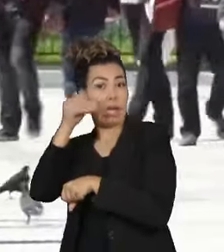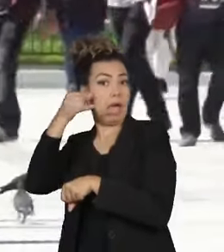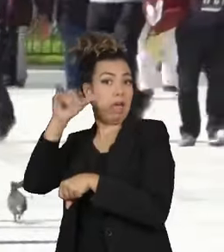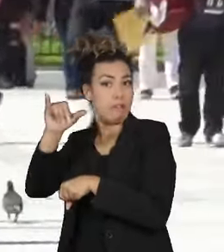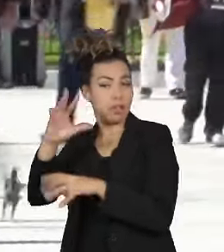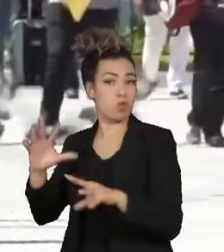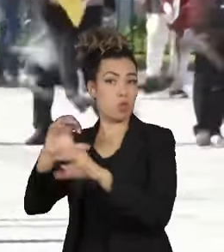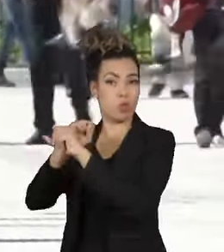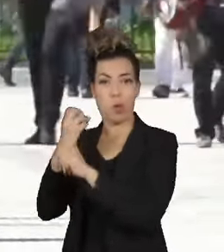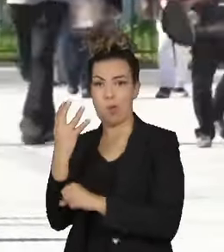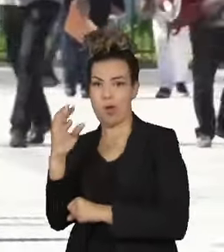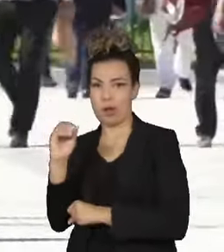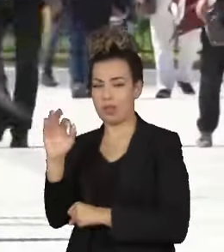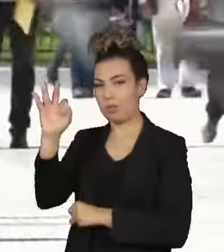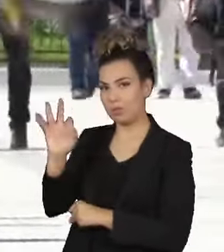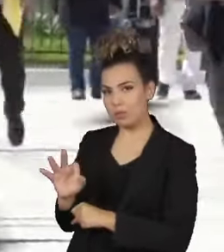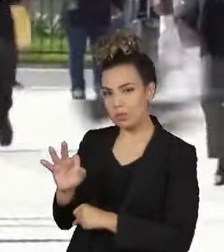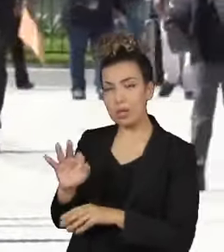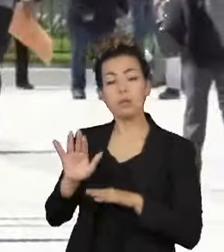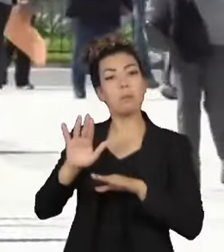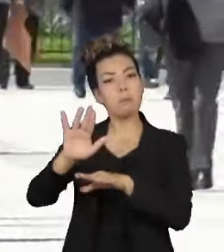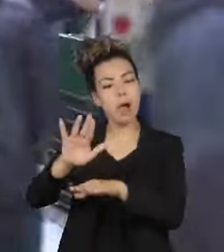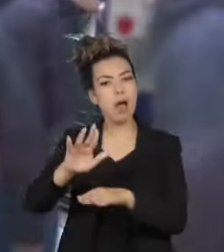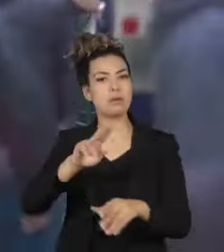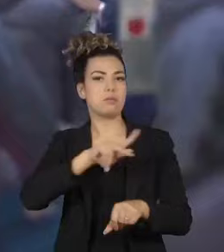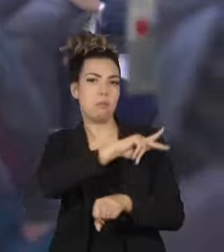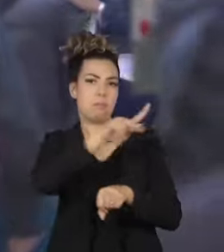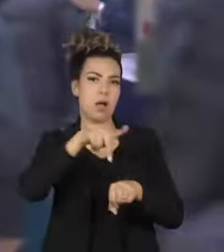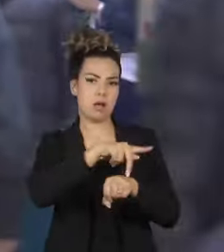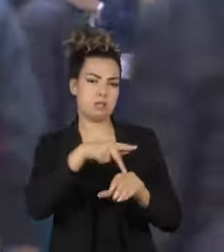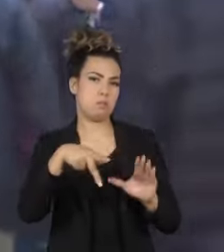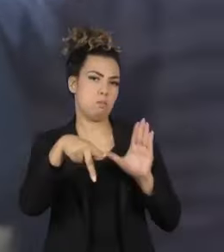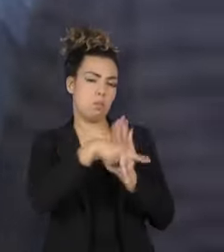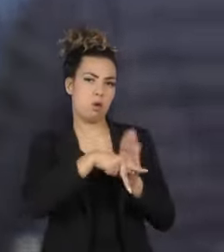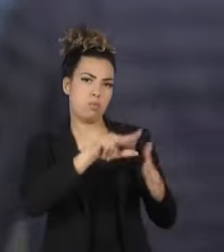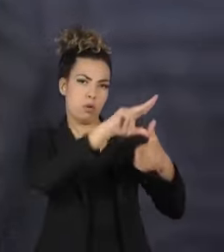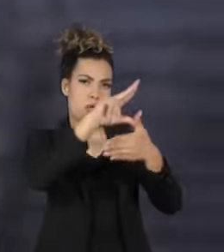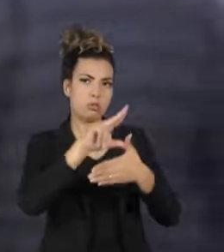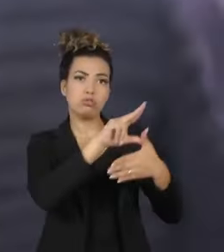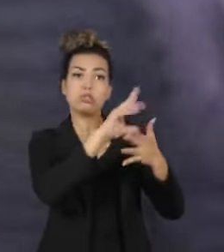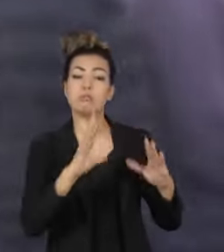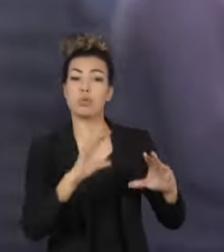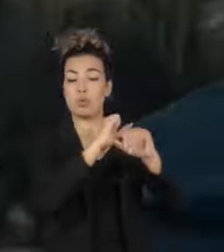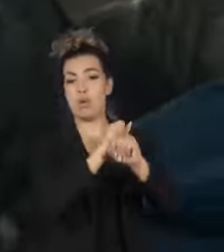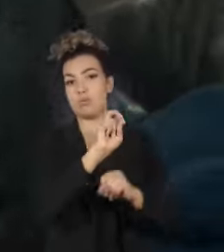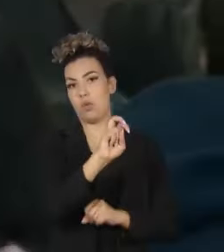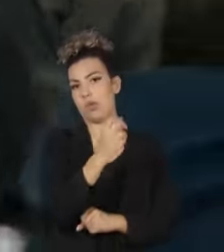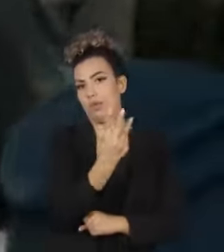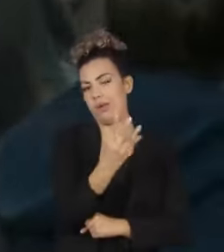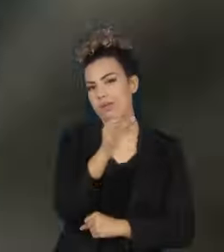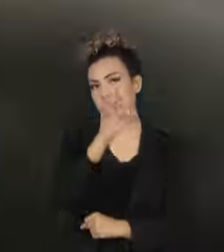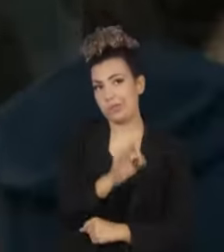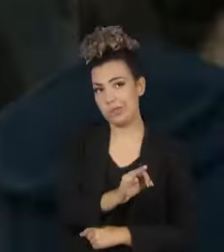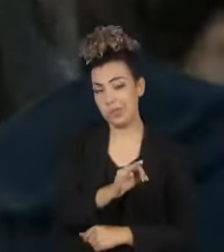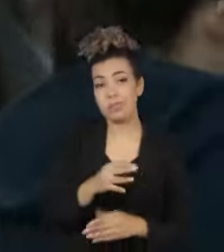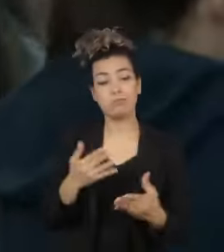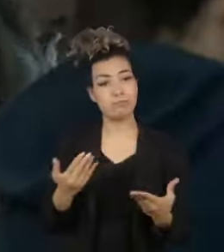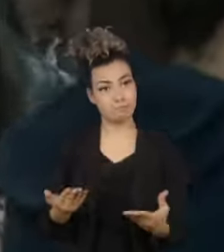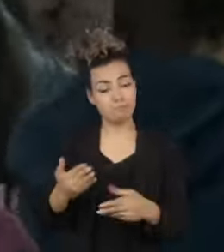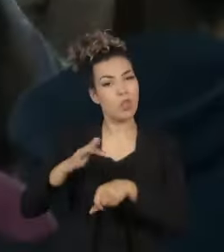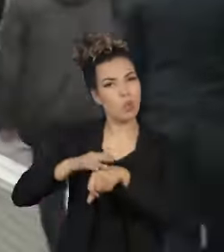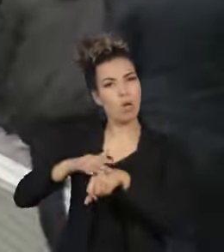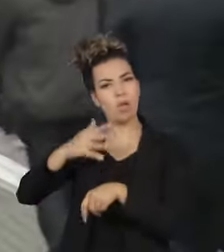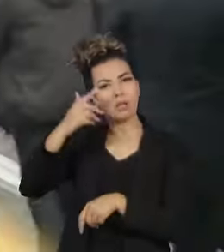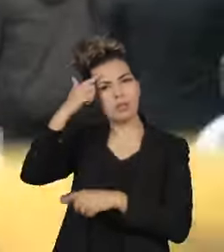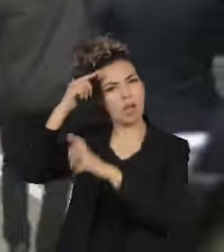nos países latinos considerados no estudo, esse número é de 54%. A doença de Alzheimer é a